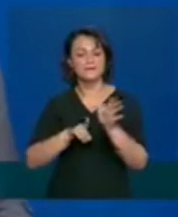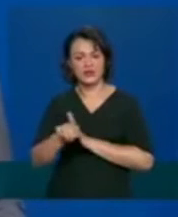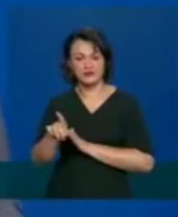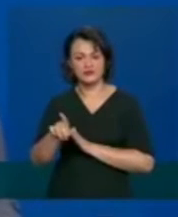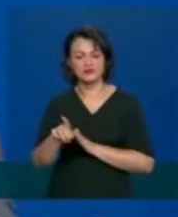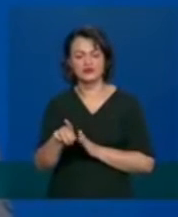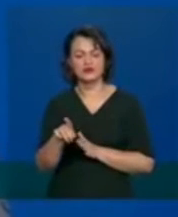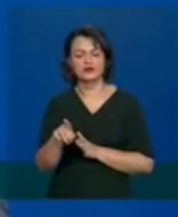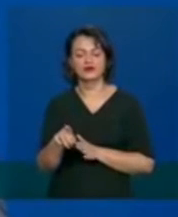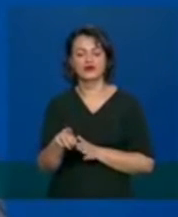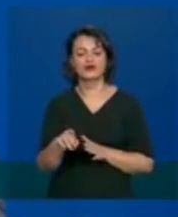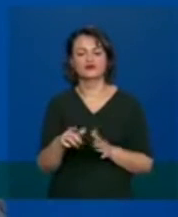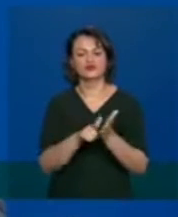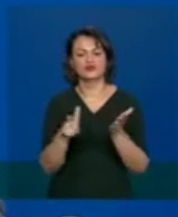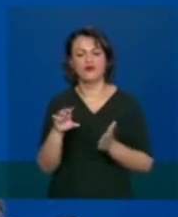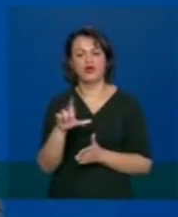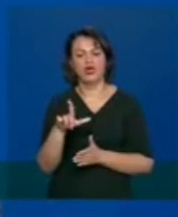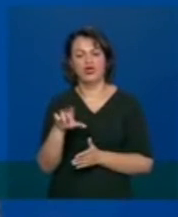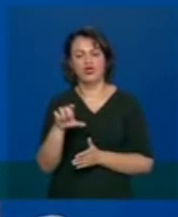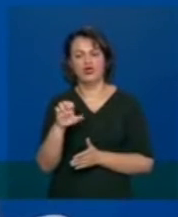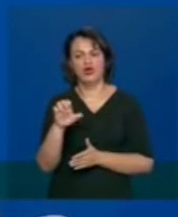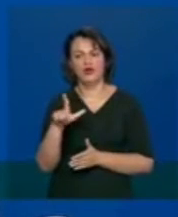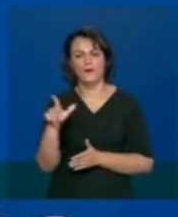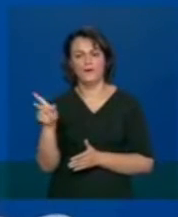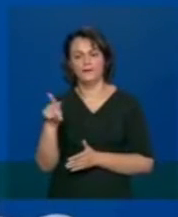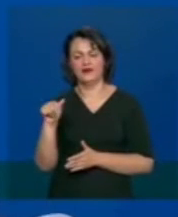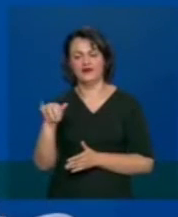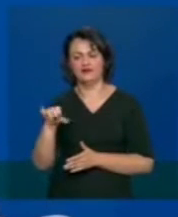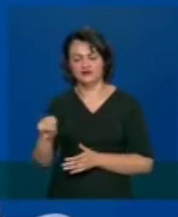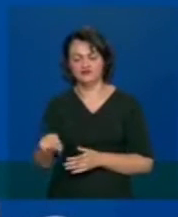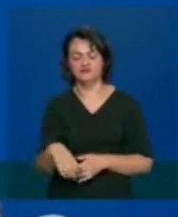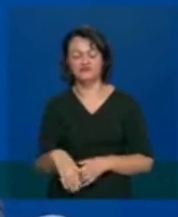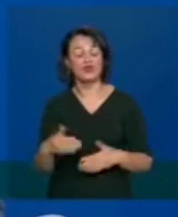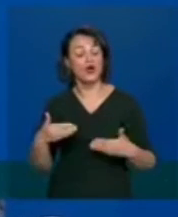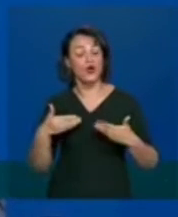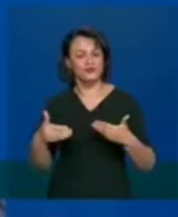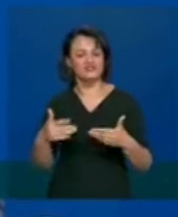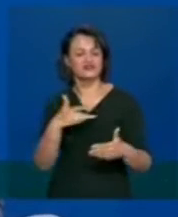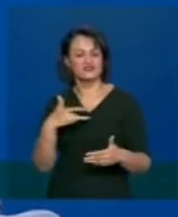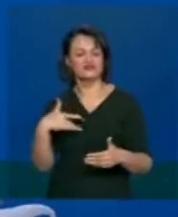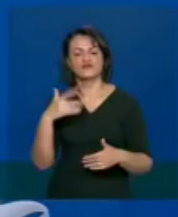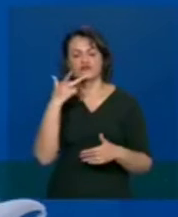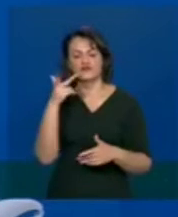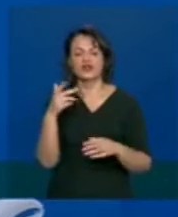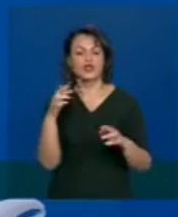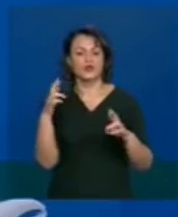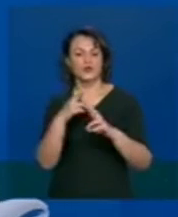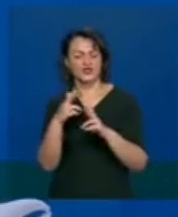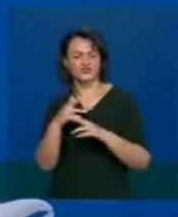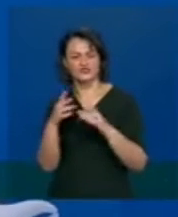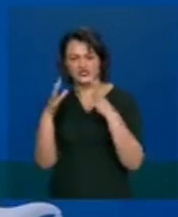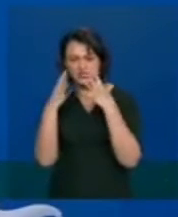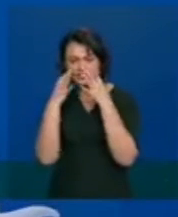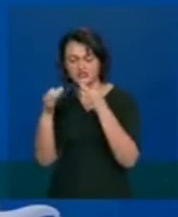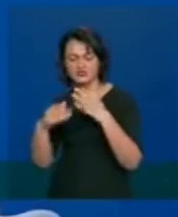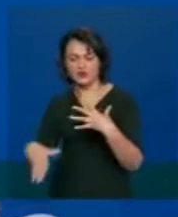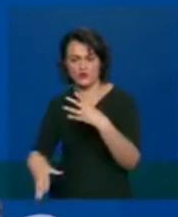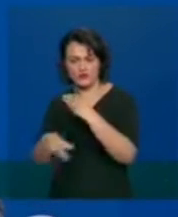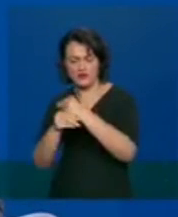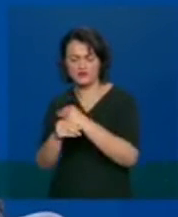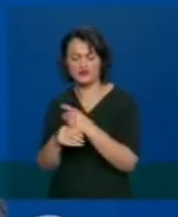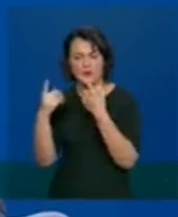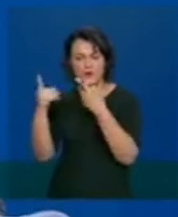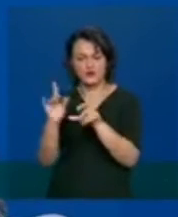Beatriz o Cado é o país o ministério da saúde já reconheceu que um dos problemas da rede de atenção complementar de combate à